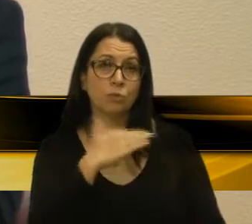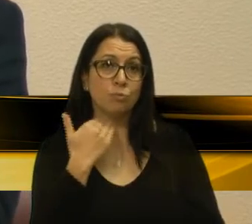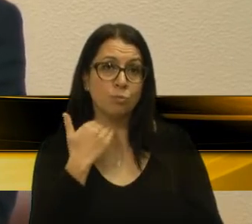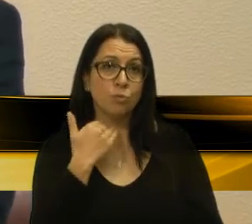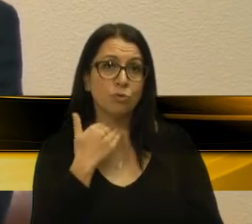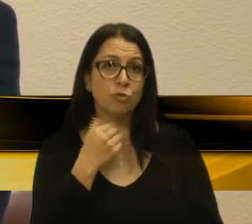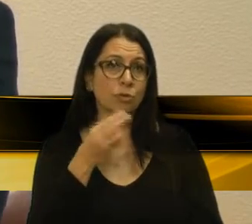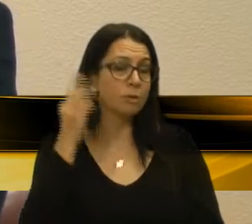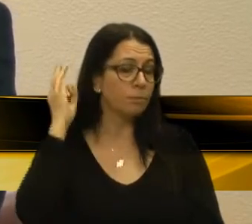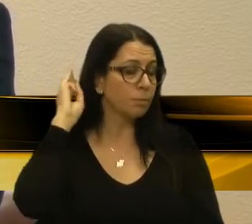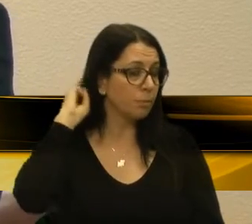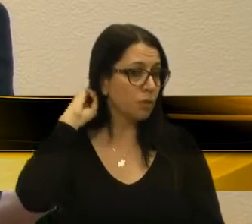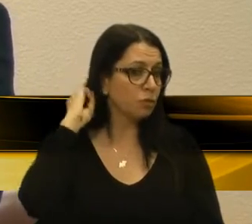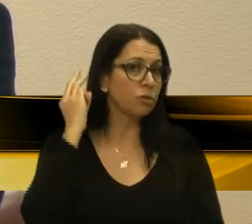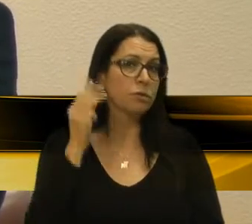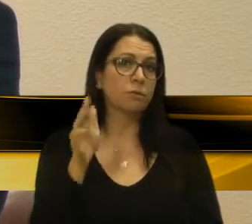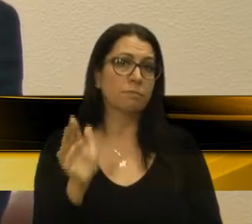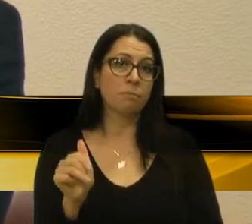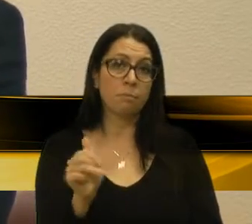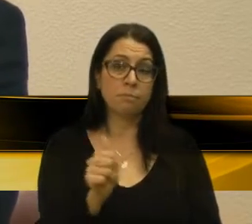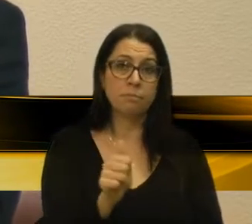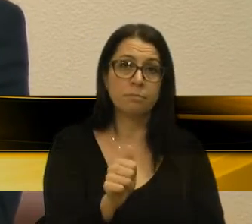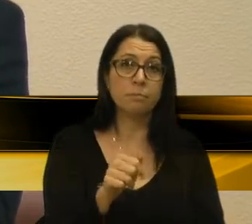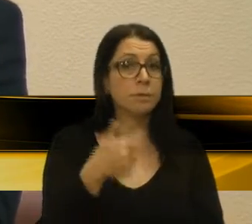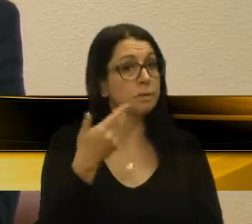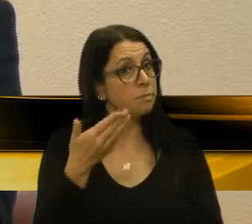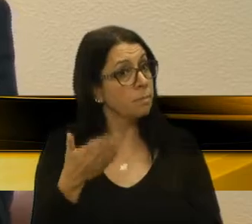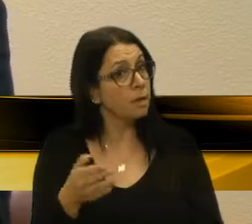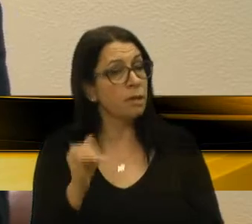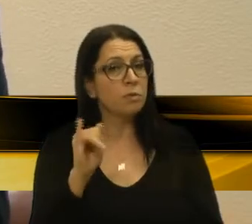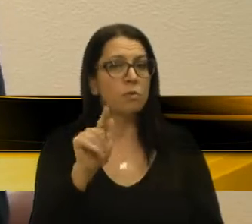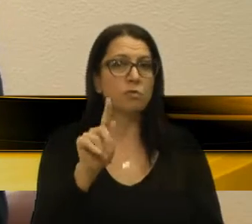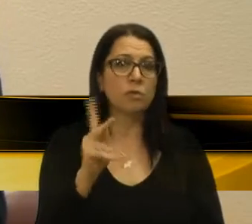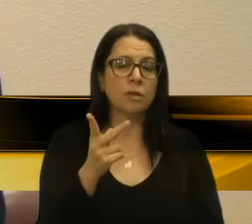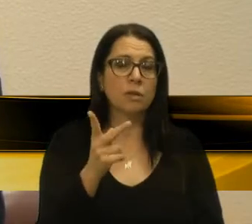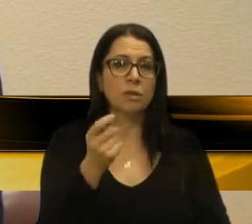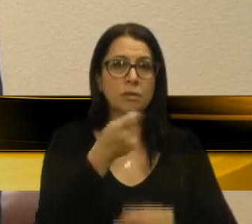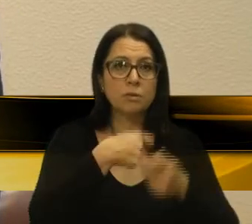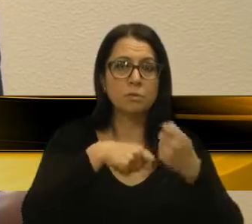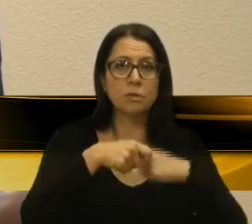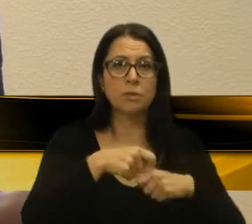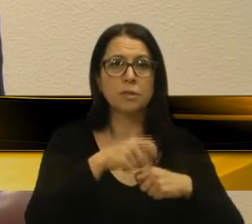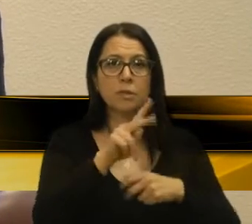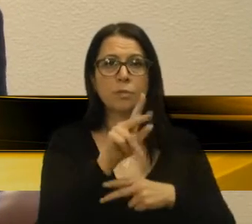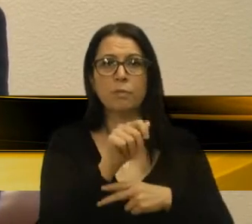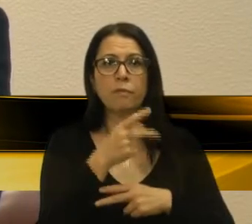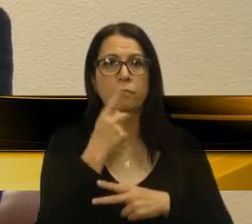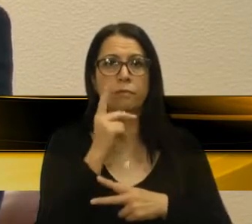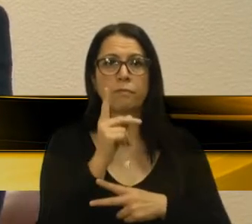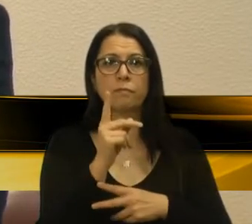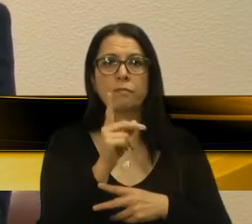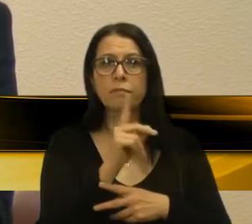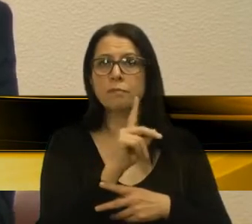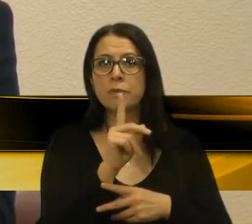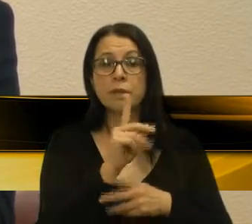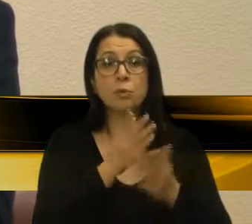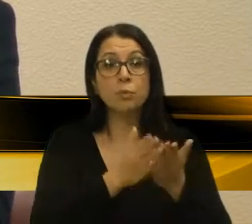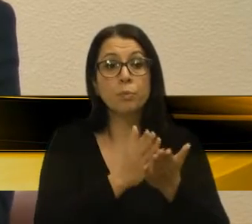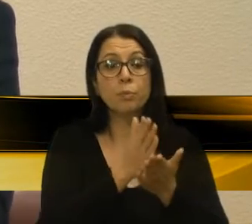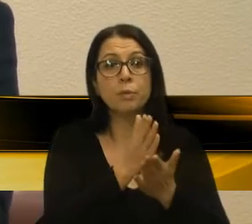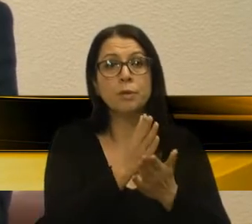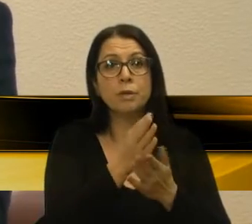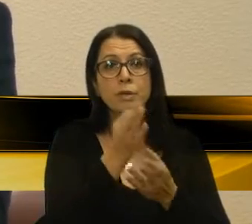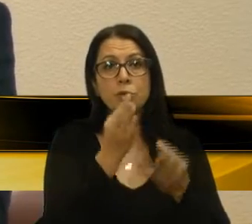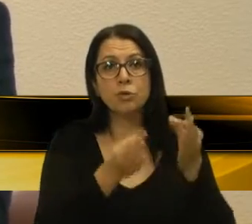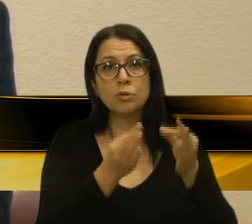meningite bacteriana. Mas o IGH que administra a UPA Zona Norte negou, descumpriu uma decisão judicial